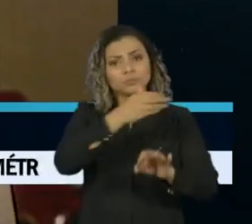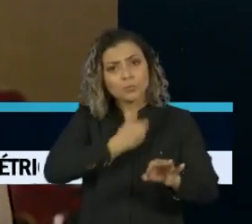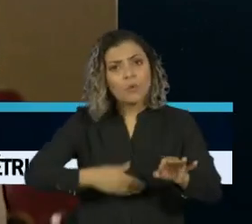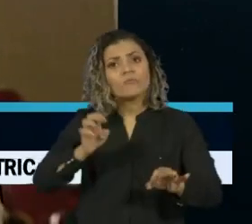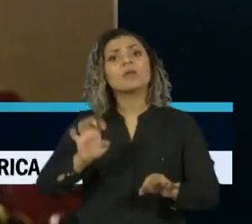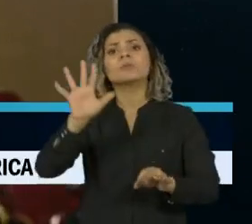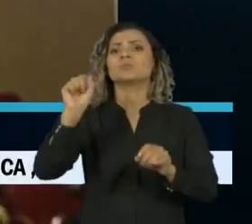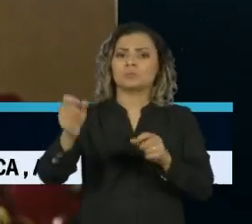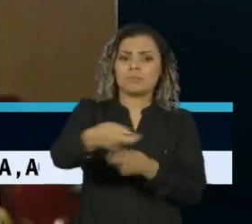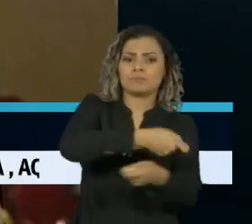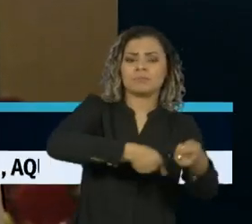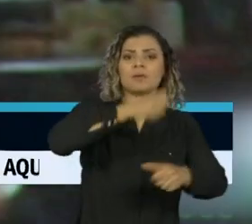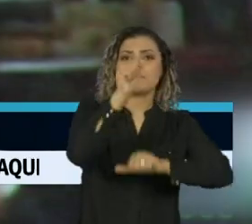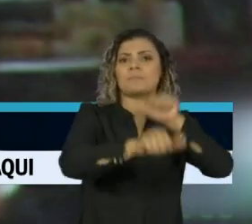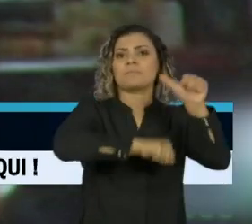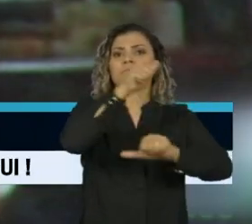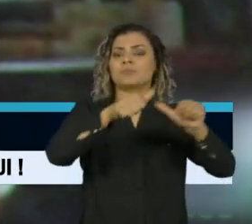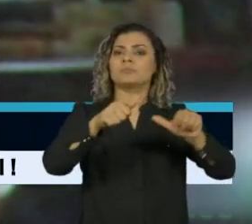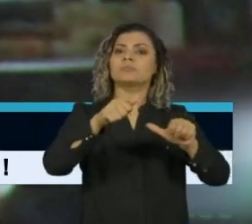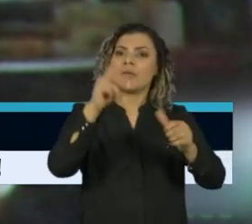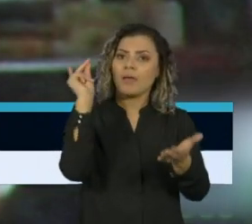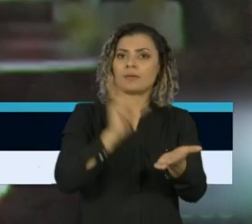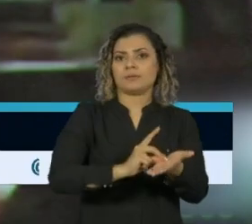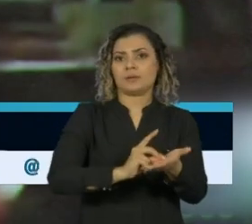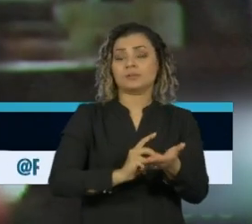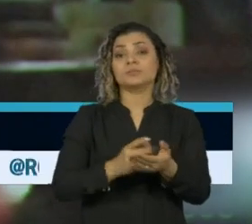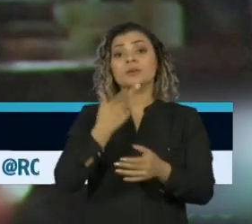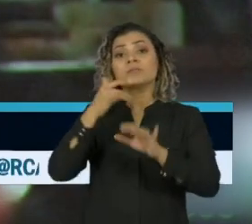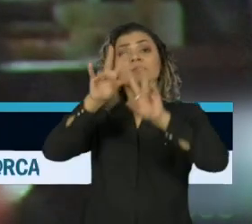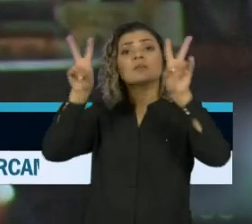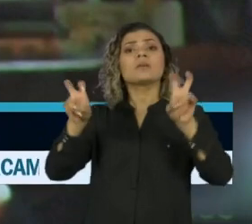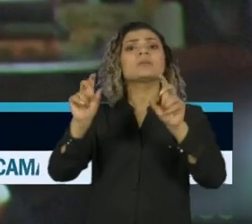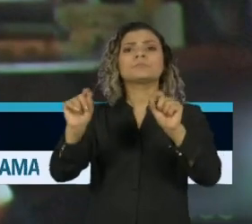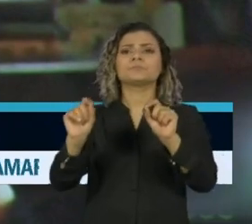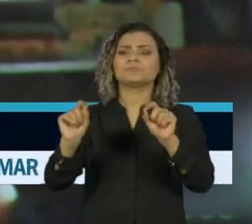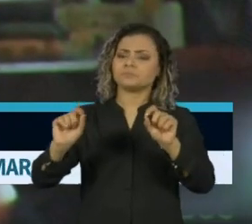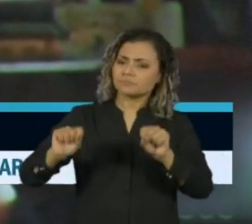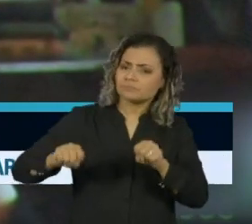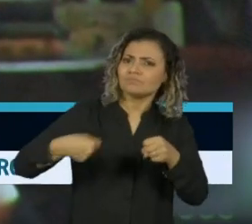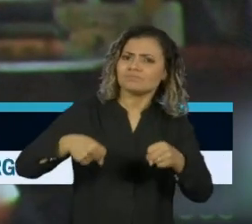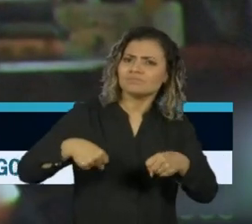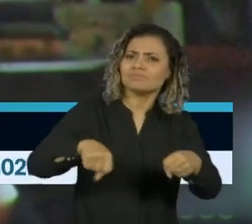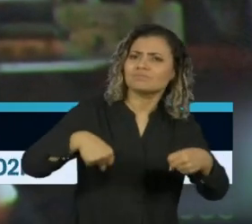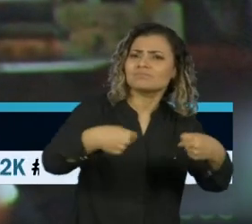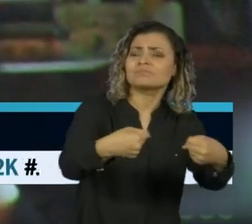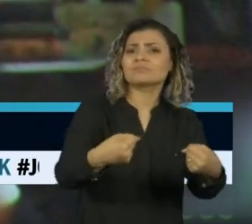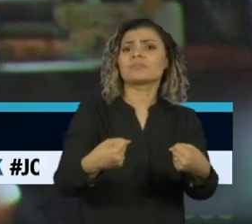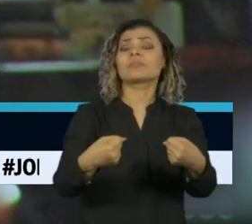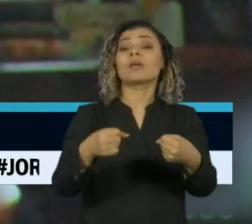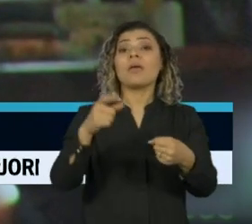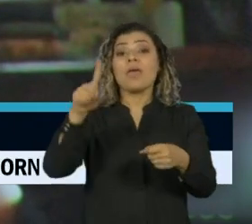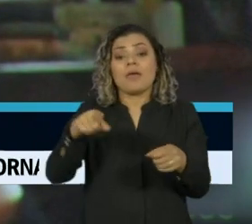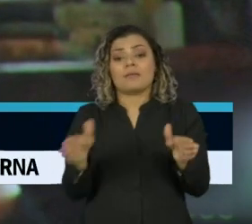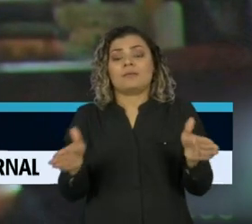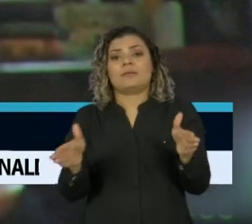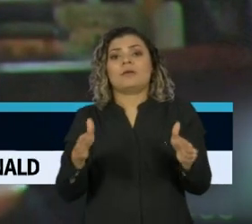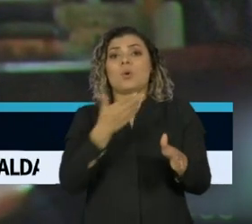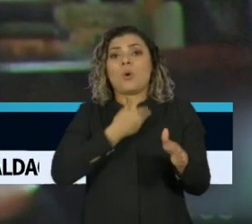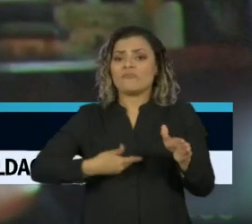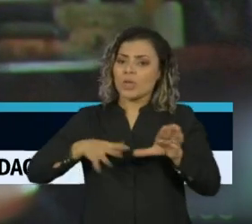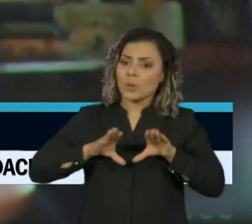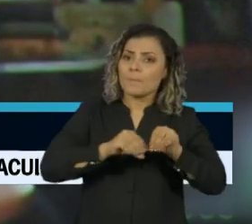como forma de mudar a realidade. Quando ele falava da superação, era uma pequena intervenção do Estado,